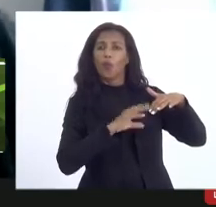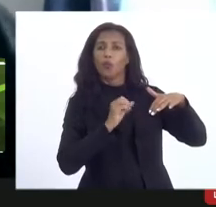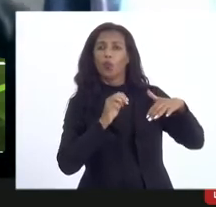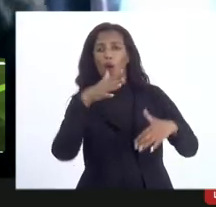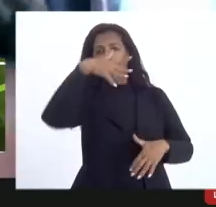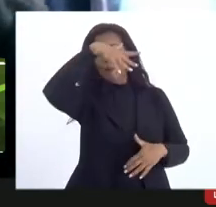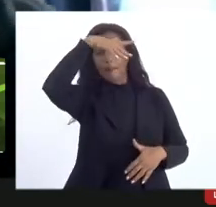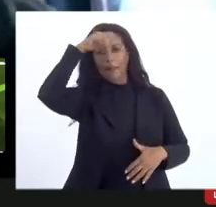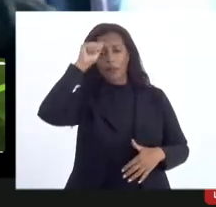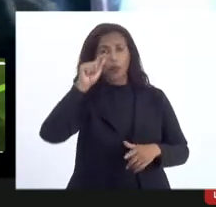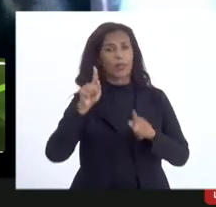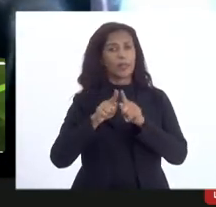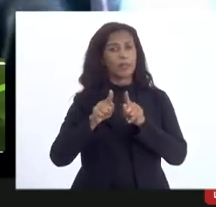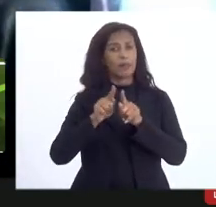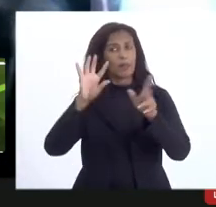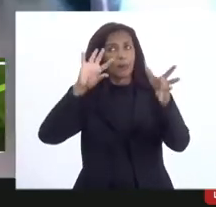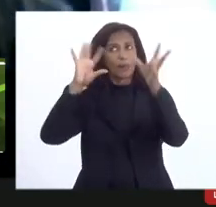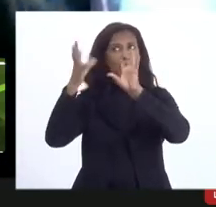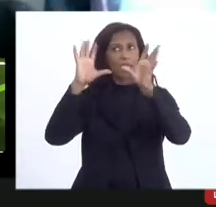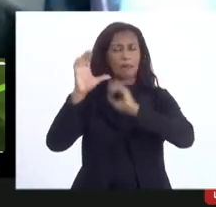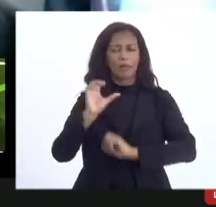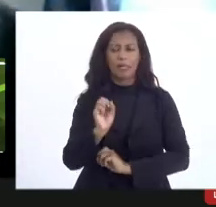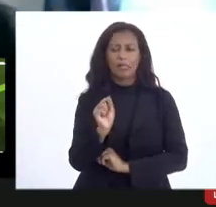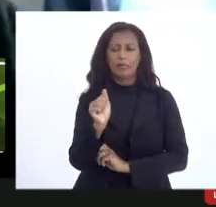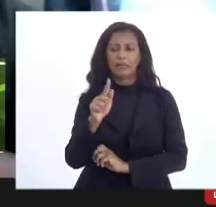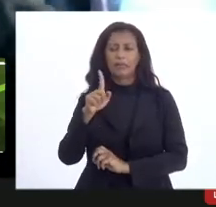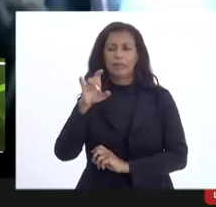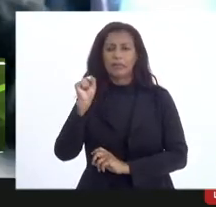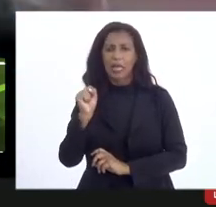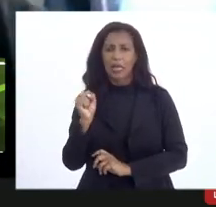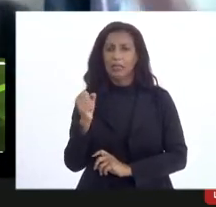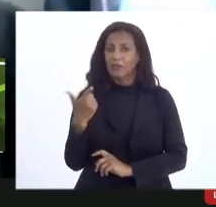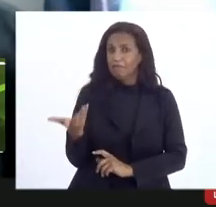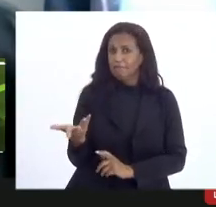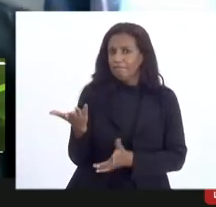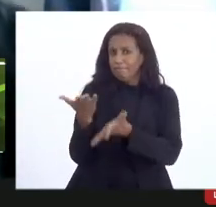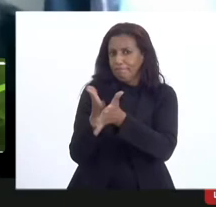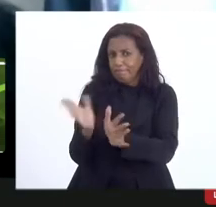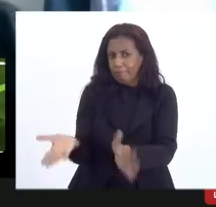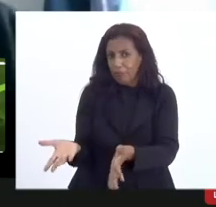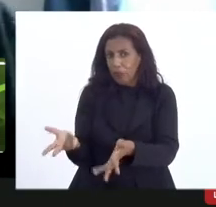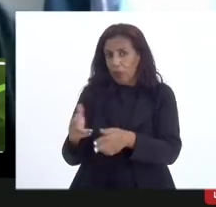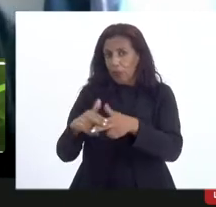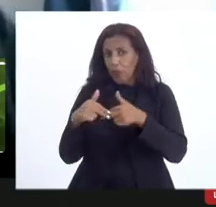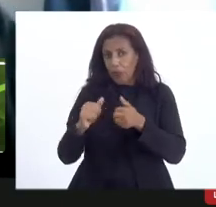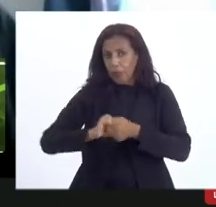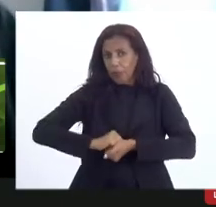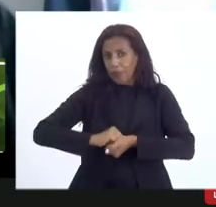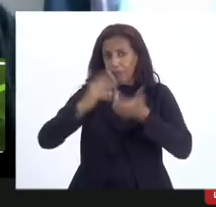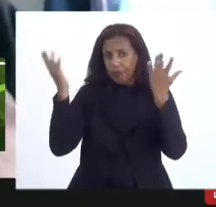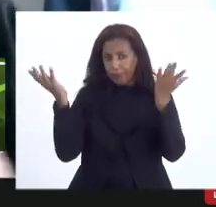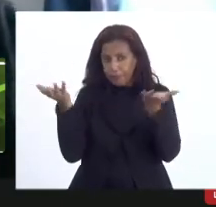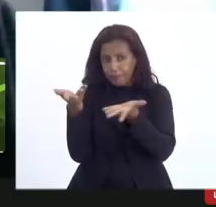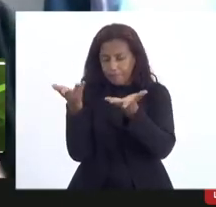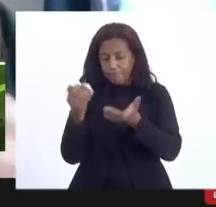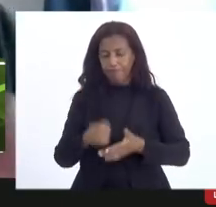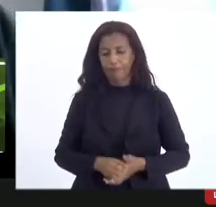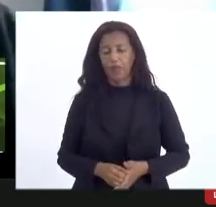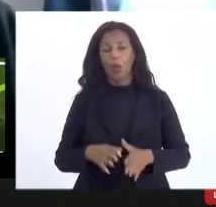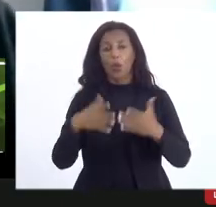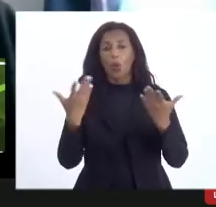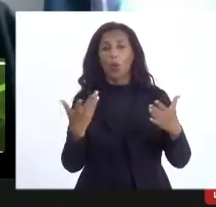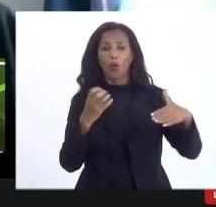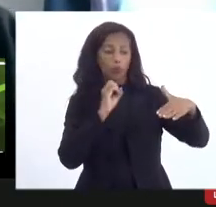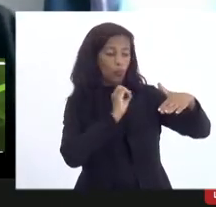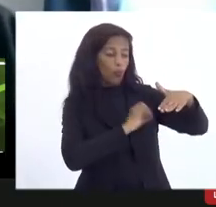que o Salles tratou de rapidamente desativar por isso que explodiu o desmatamento quando a criou o fundo da